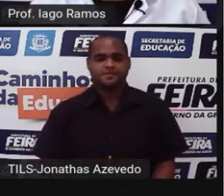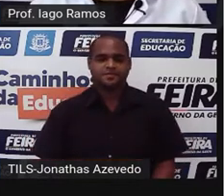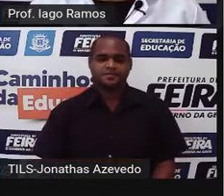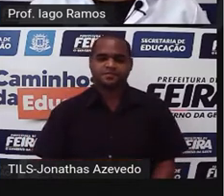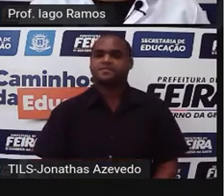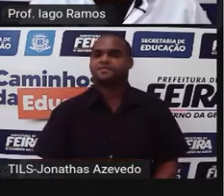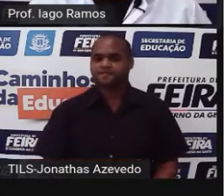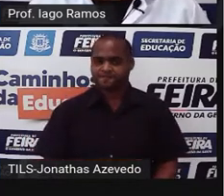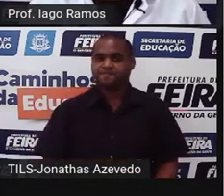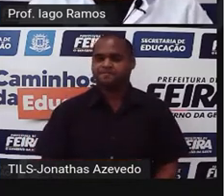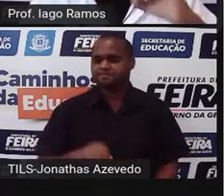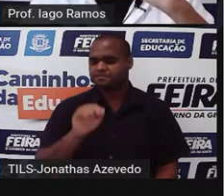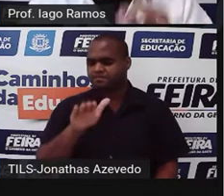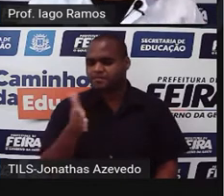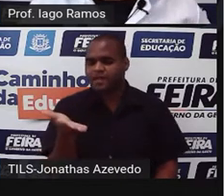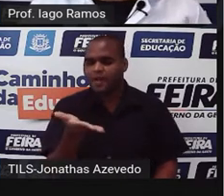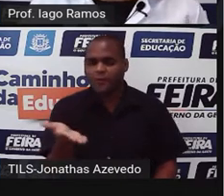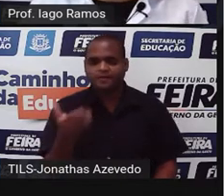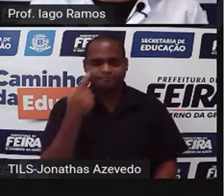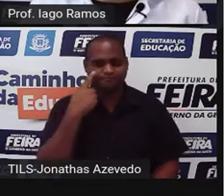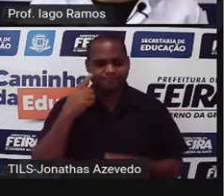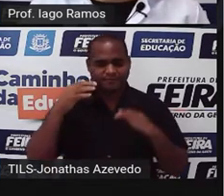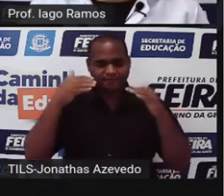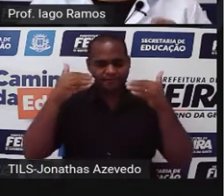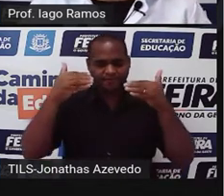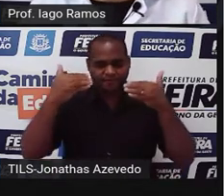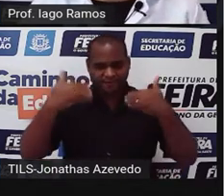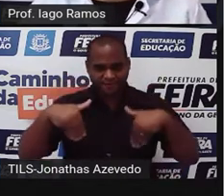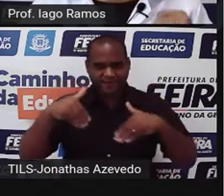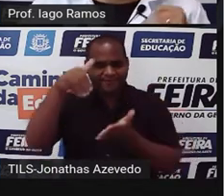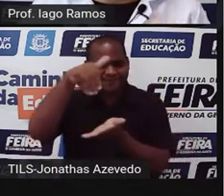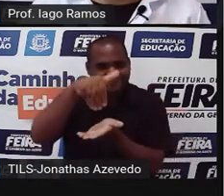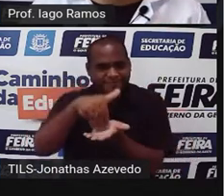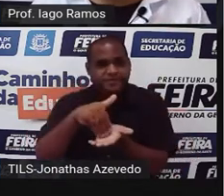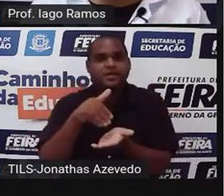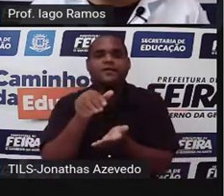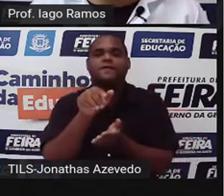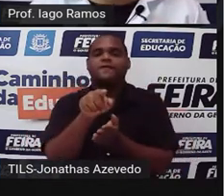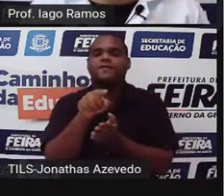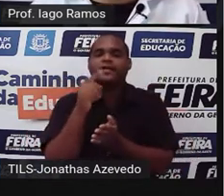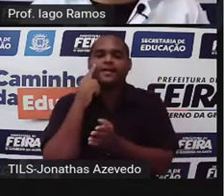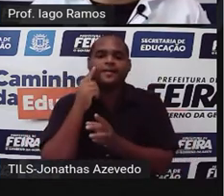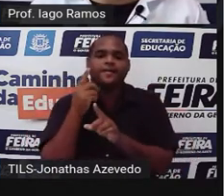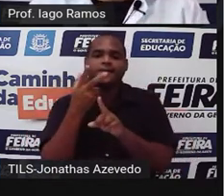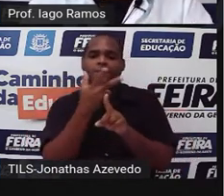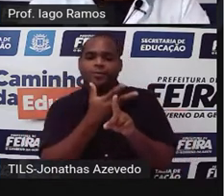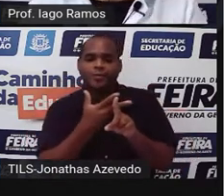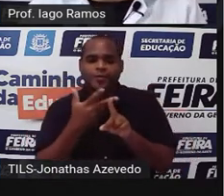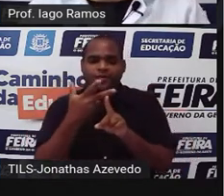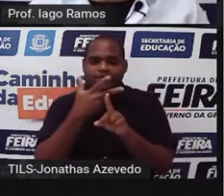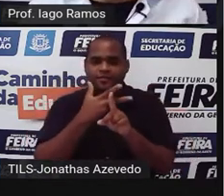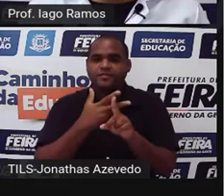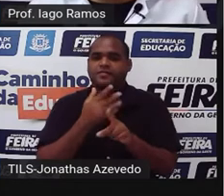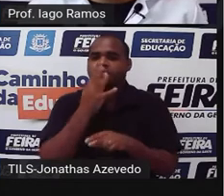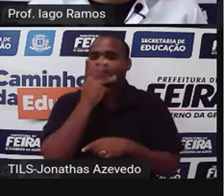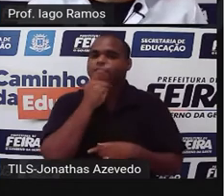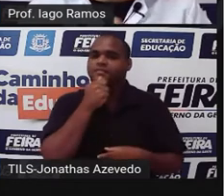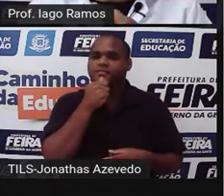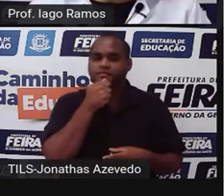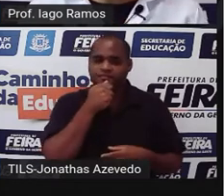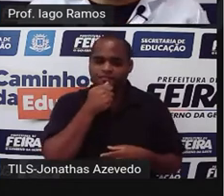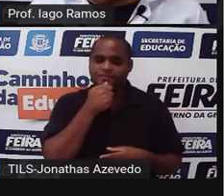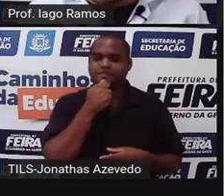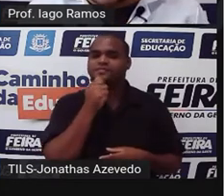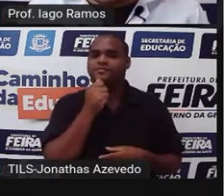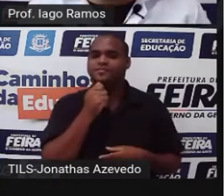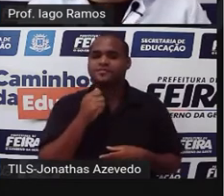Bom, e agora o teste final é um teste que você vai procurar, certo? Sem demora. Tem que